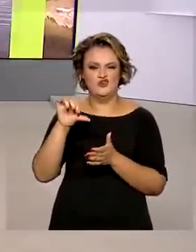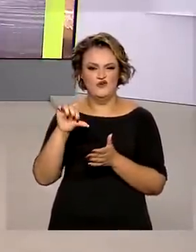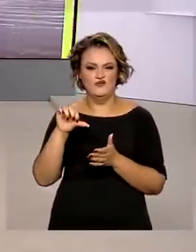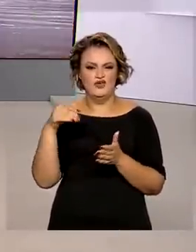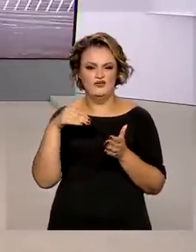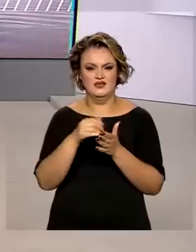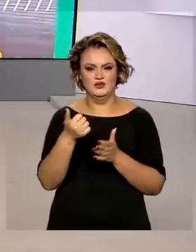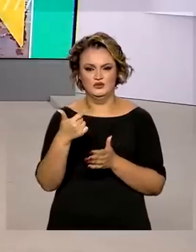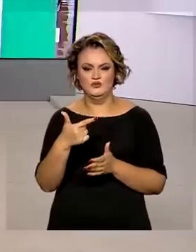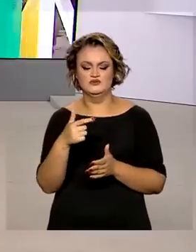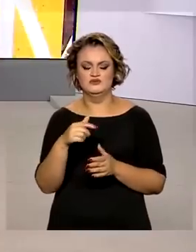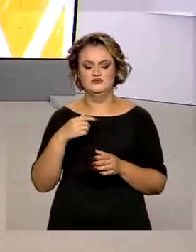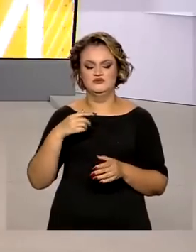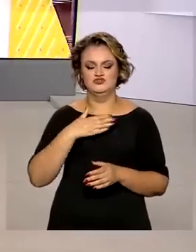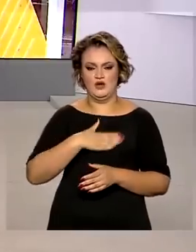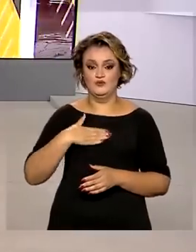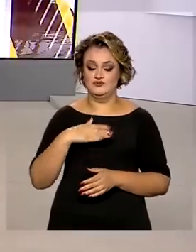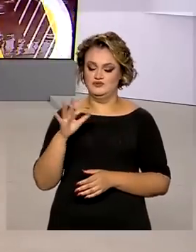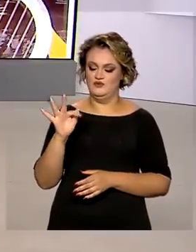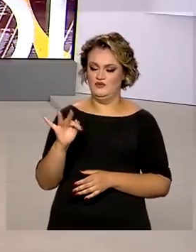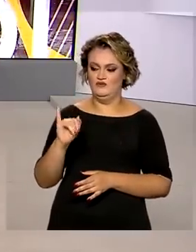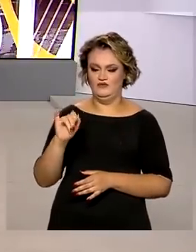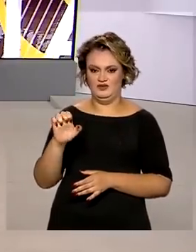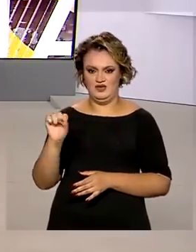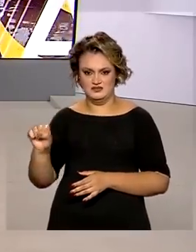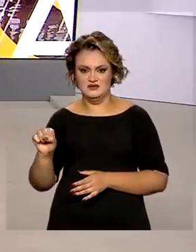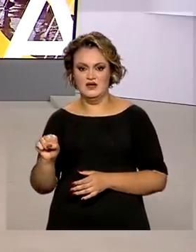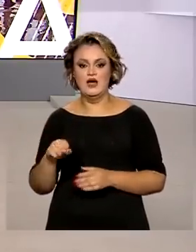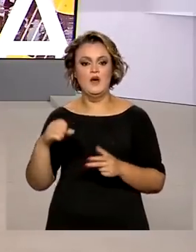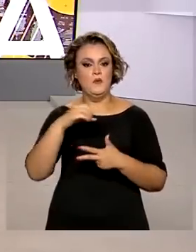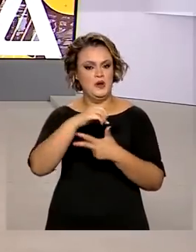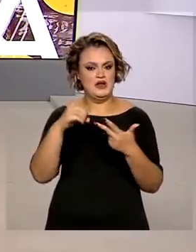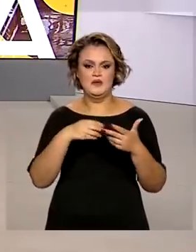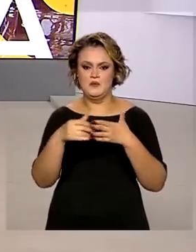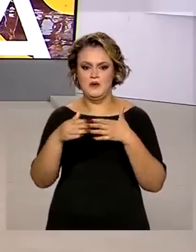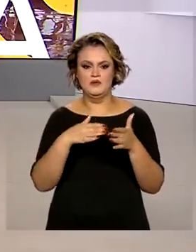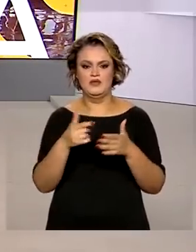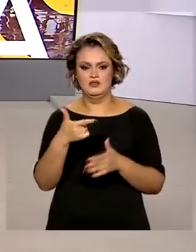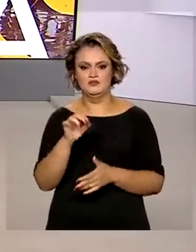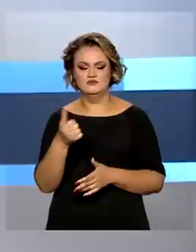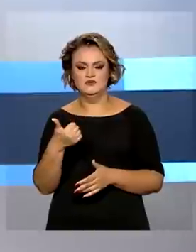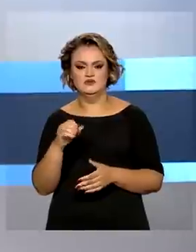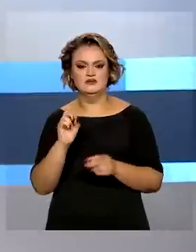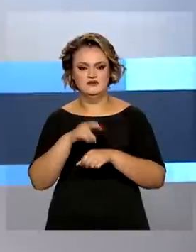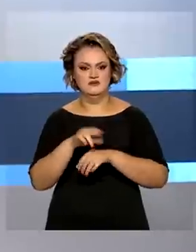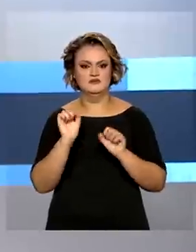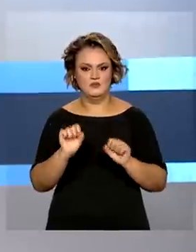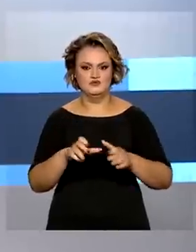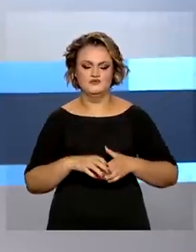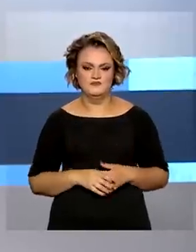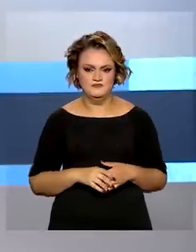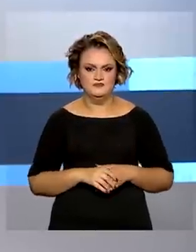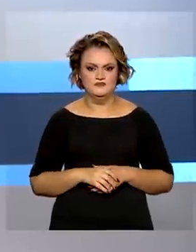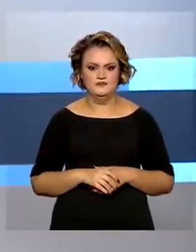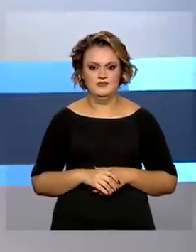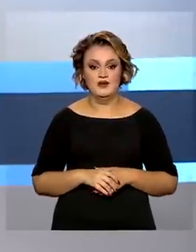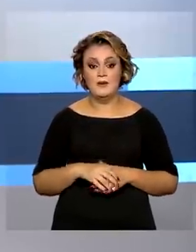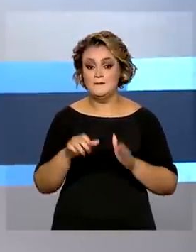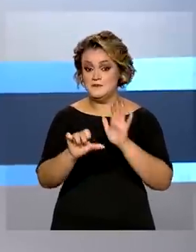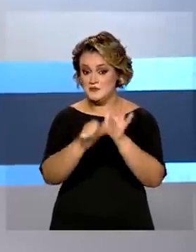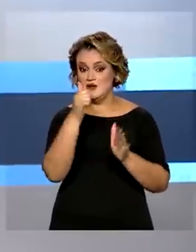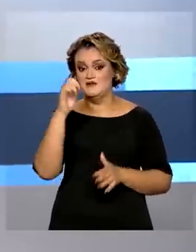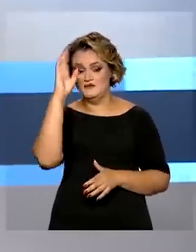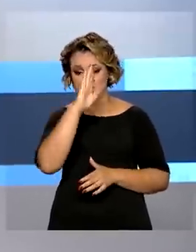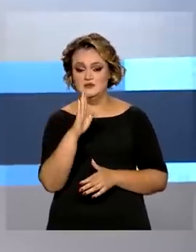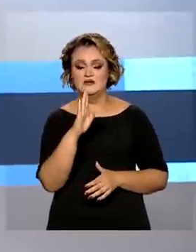Para o FIES, é necessário ter feito o Enem em qualquer edição a partir de 2010. Pela primeira vez, o Brasil